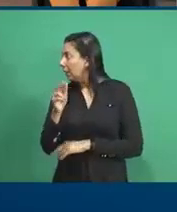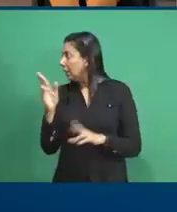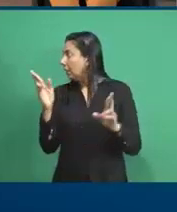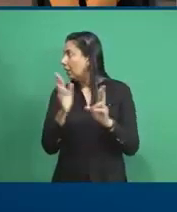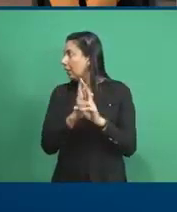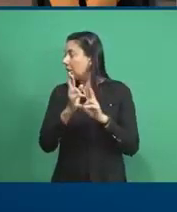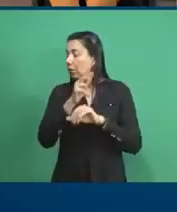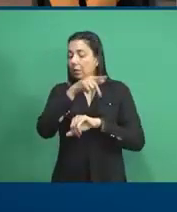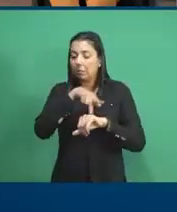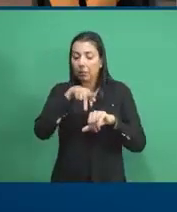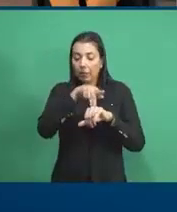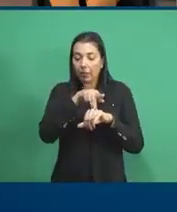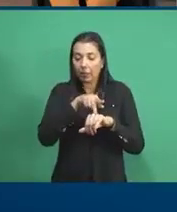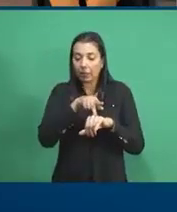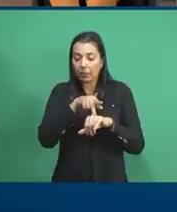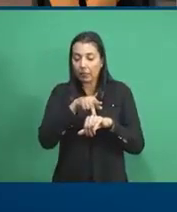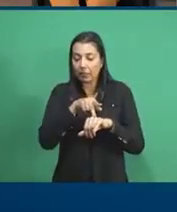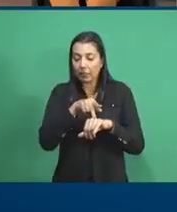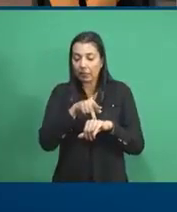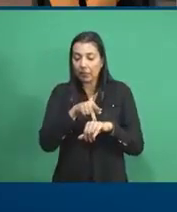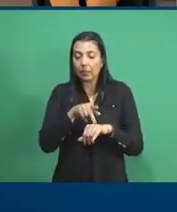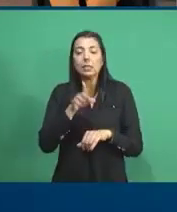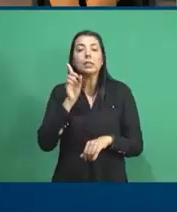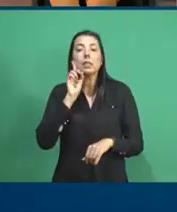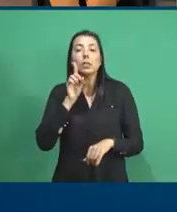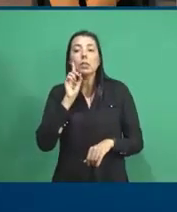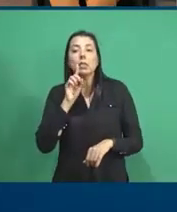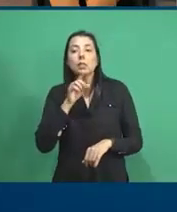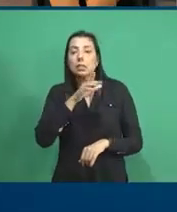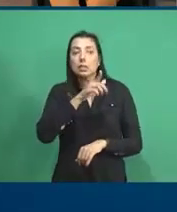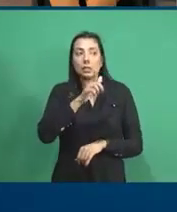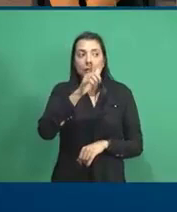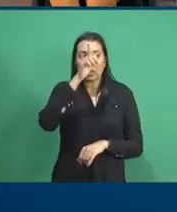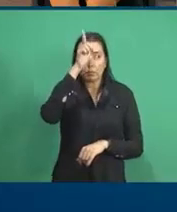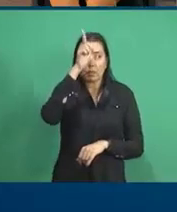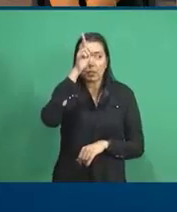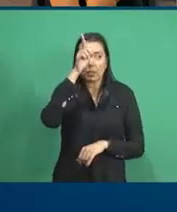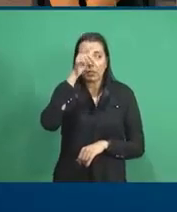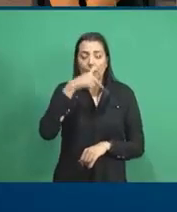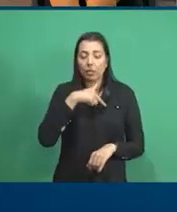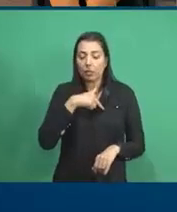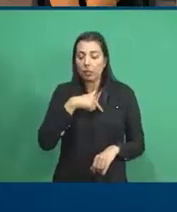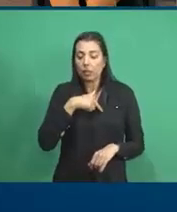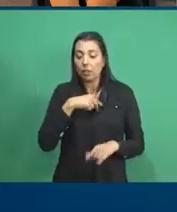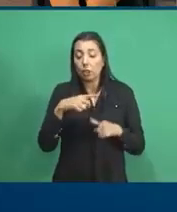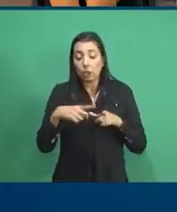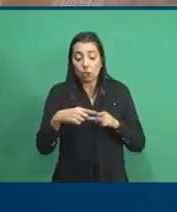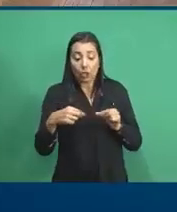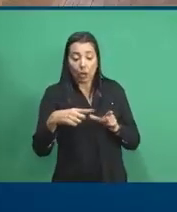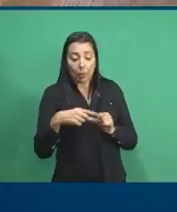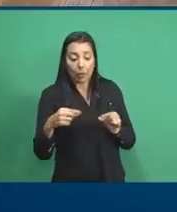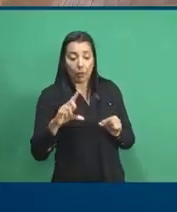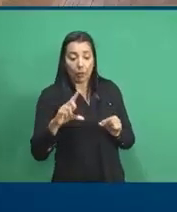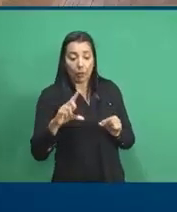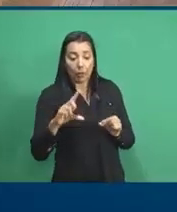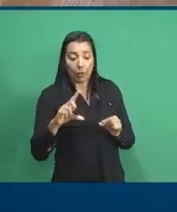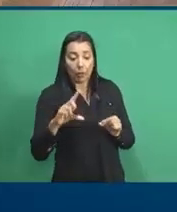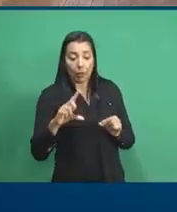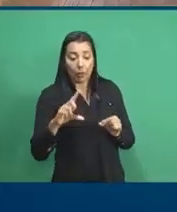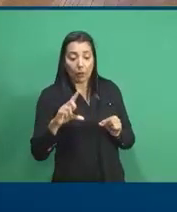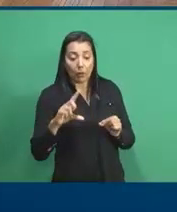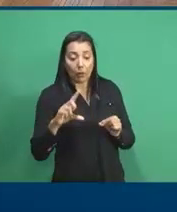envolvem países como Estados Unidos, Alemanha, Japão, entre outros. E, então, nós temos uma circulação